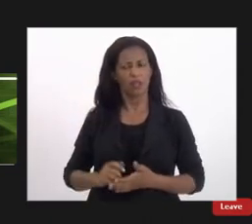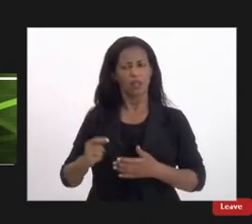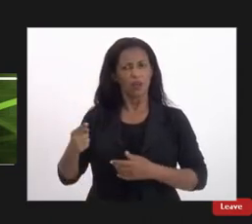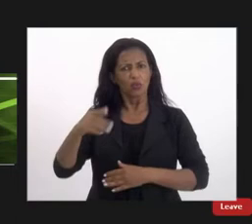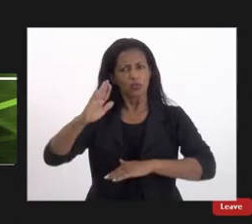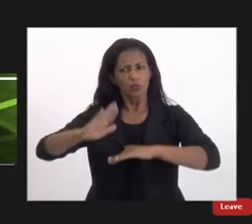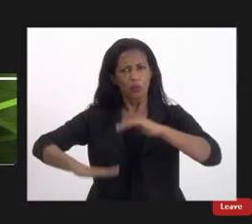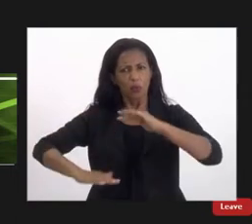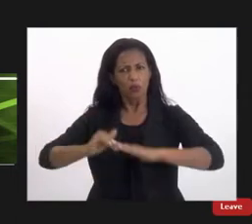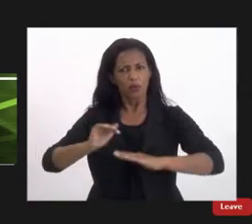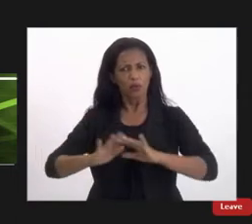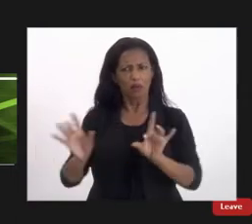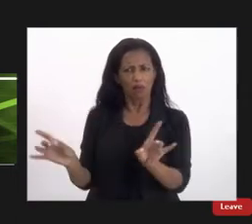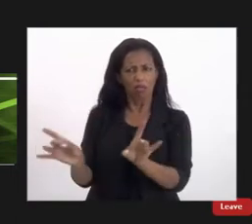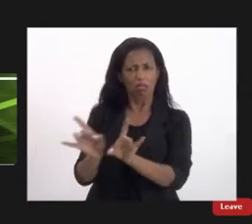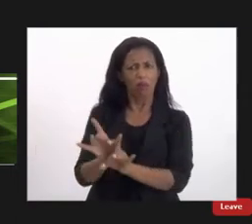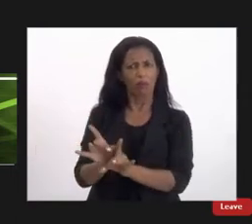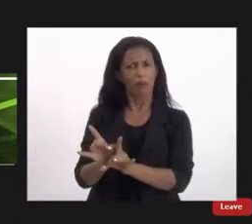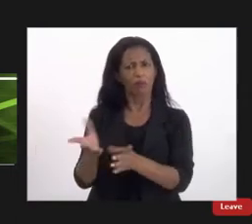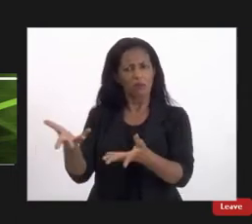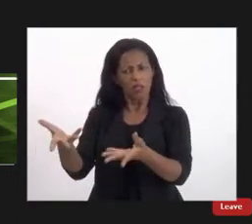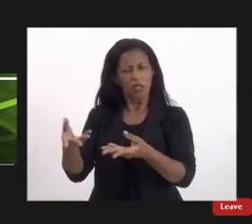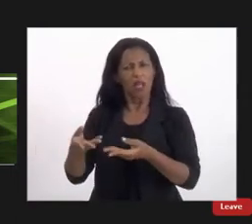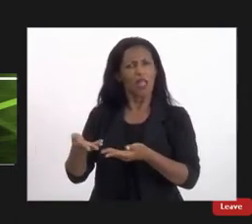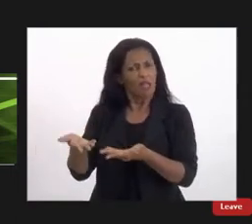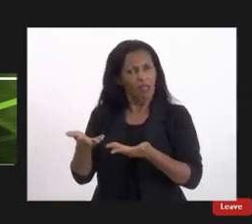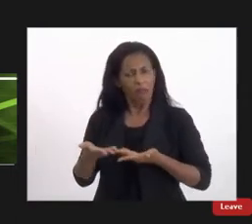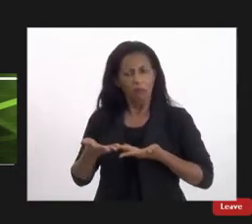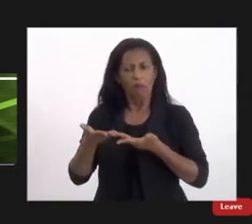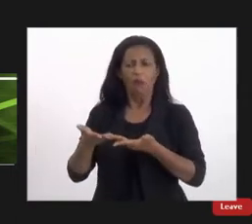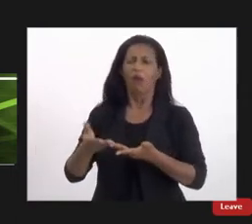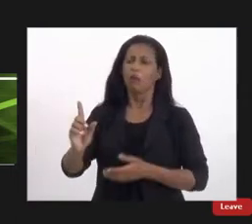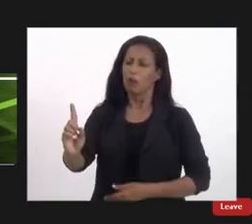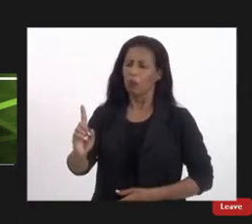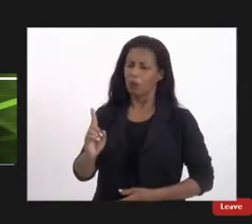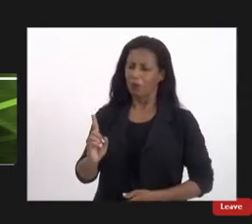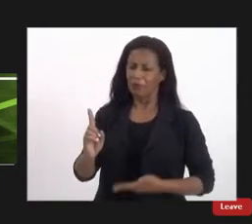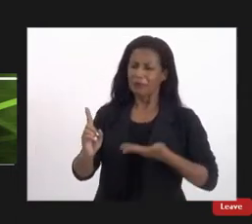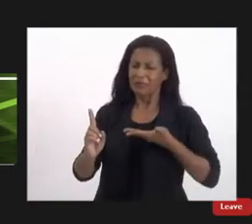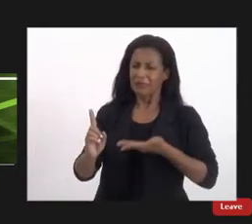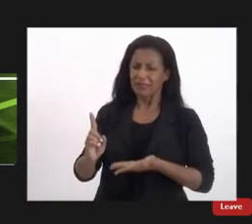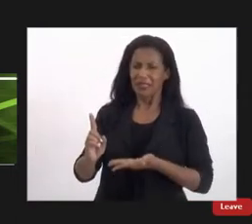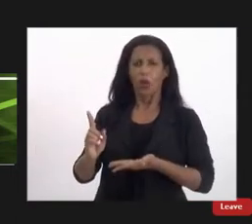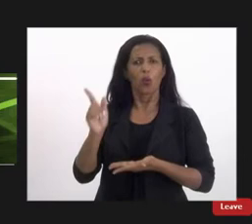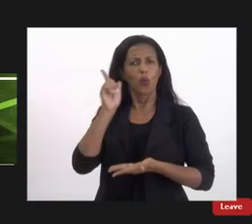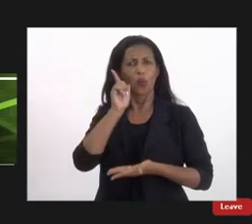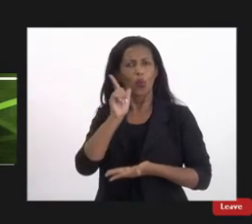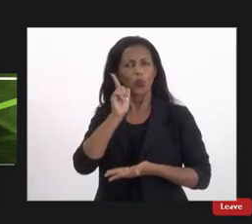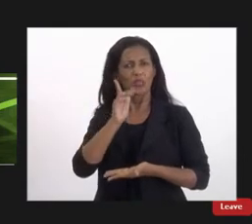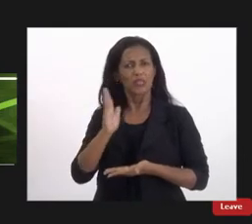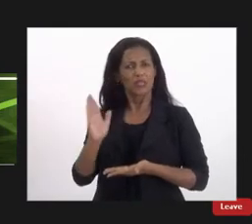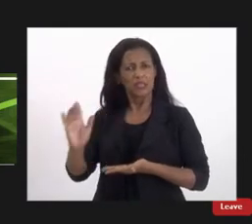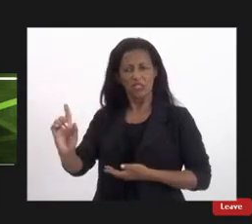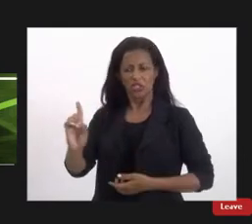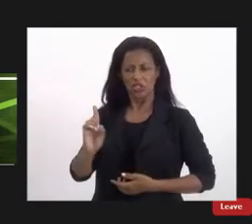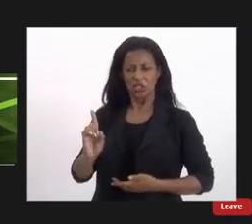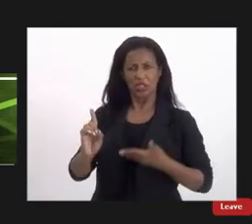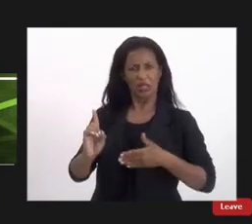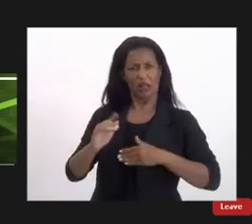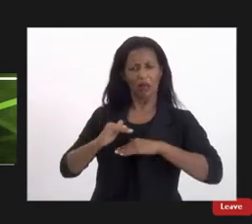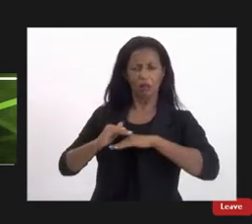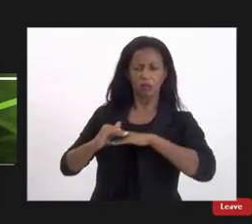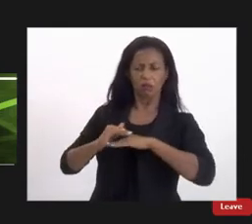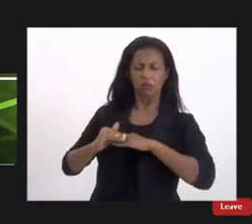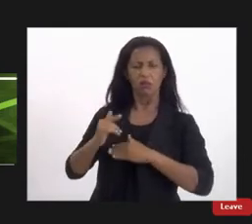capacitados em receber aquelas mulheres com deficiência quando conseguem chegar ali na delegacia e